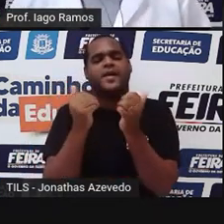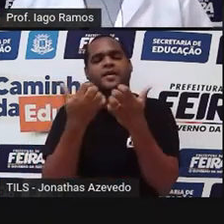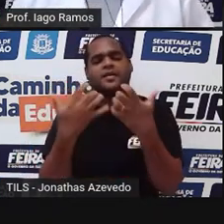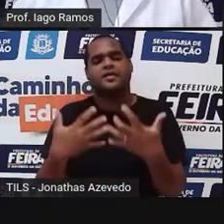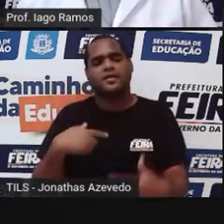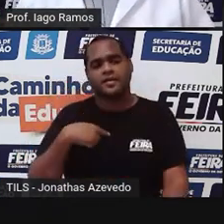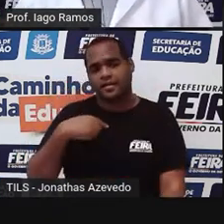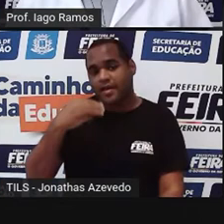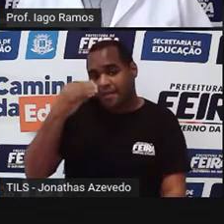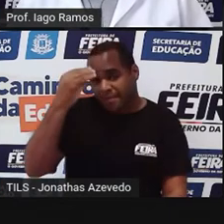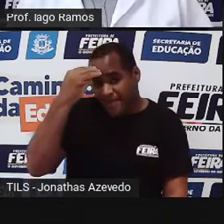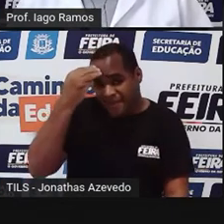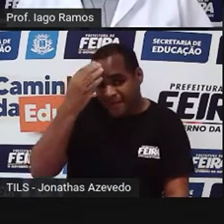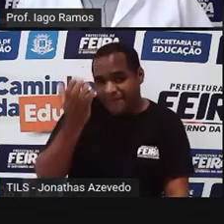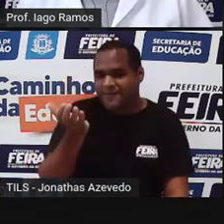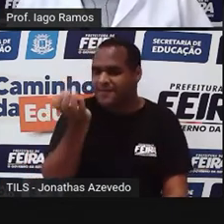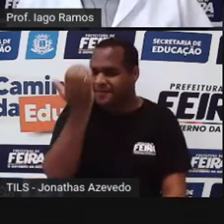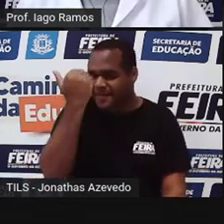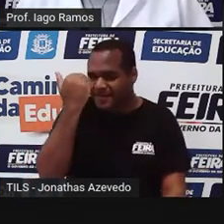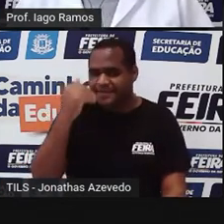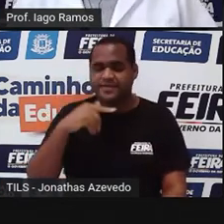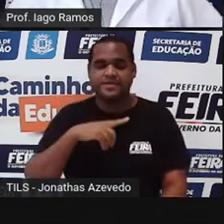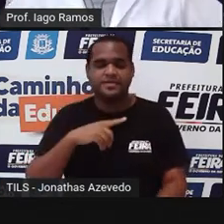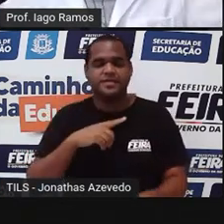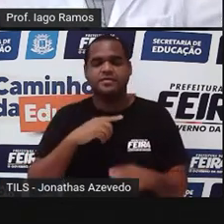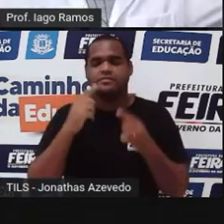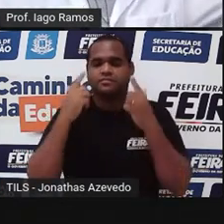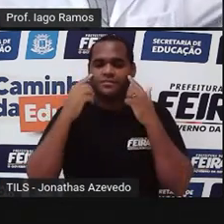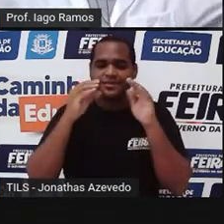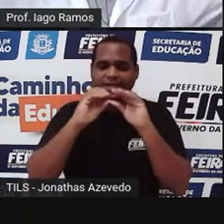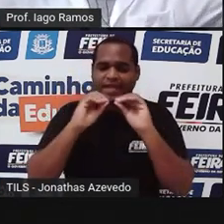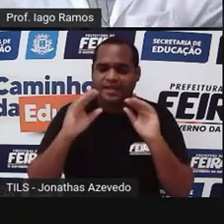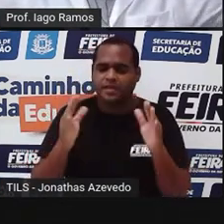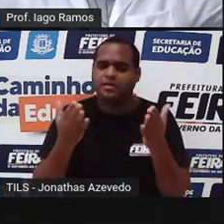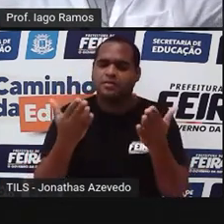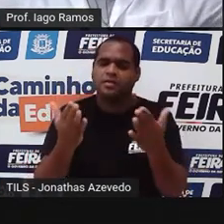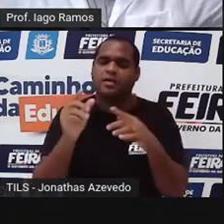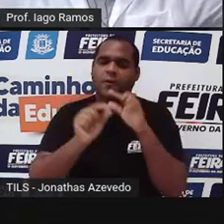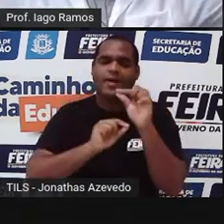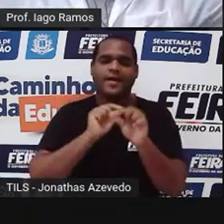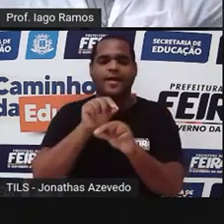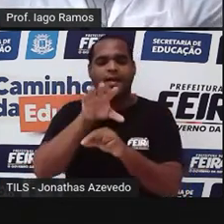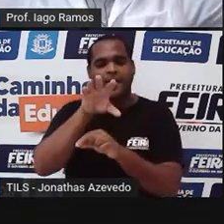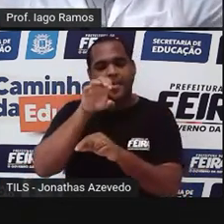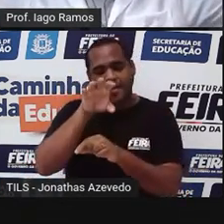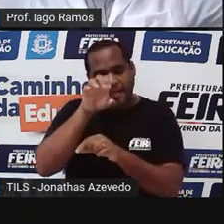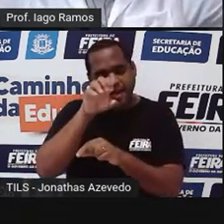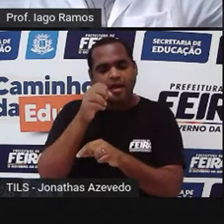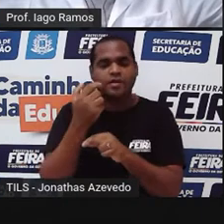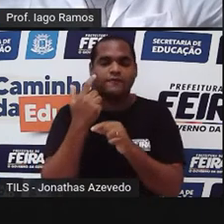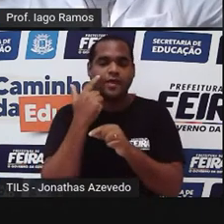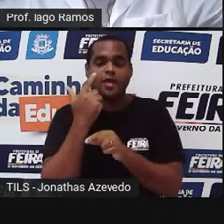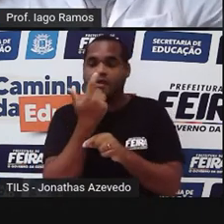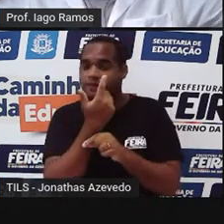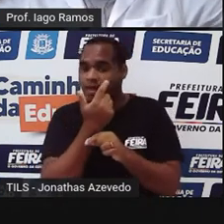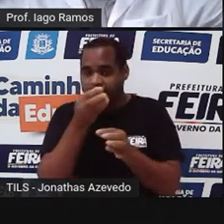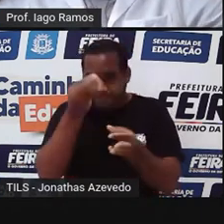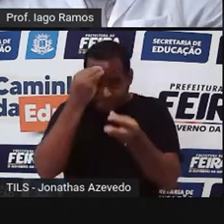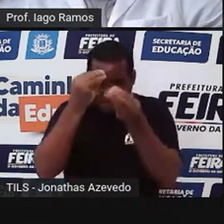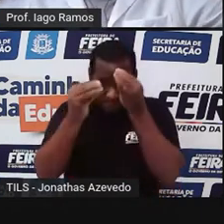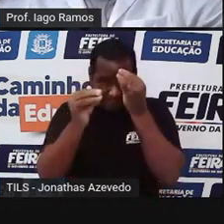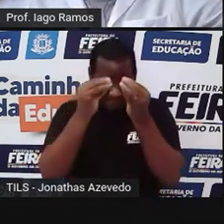sua memória fotográfica para fazer o registro dessa imagem aí na sua memória.